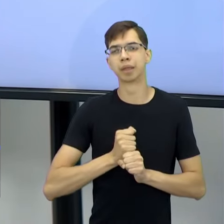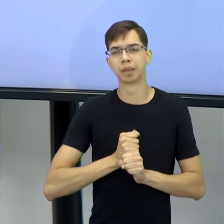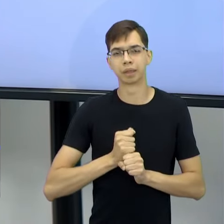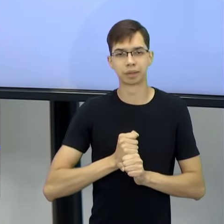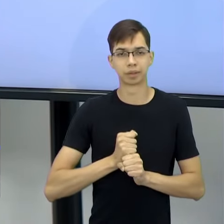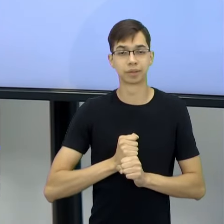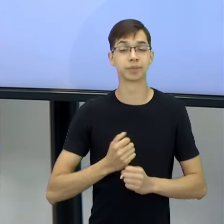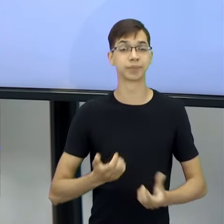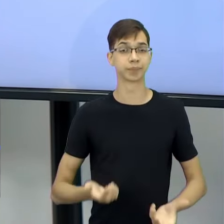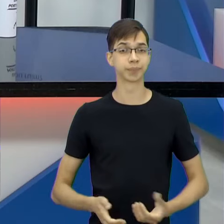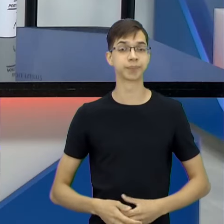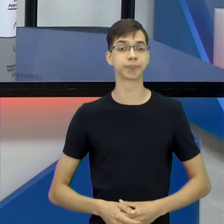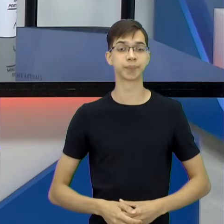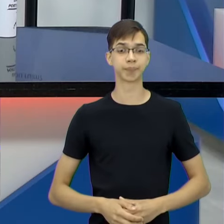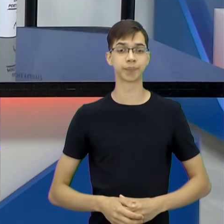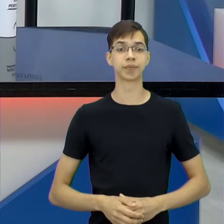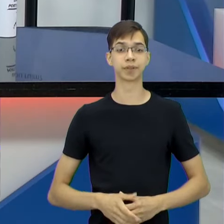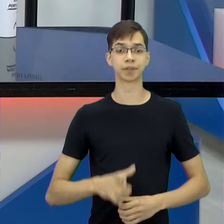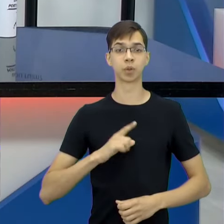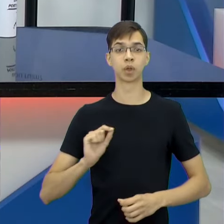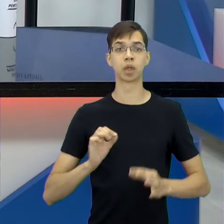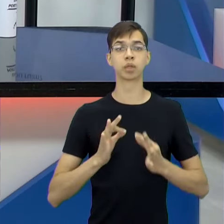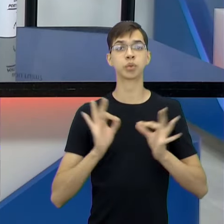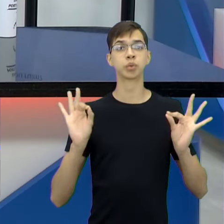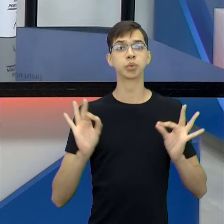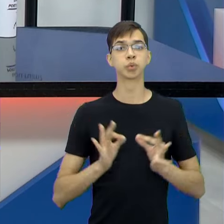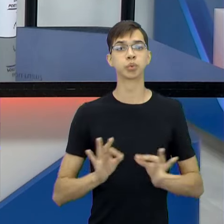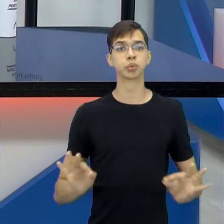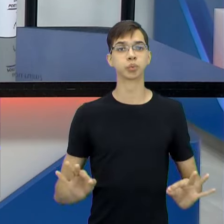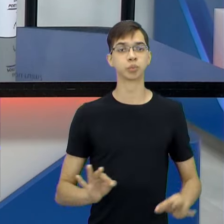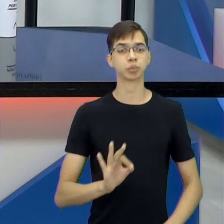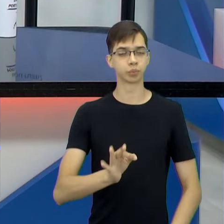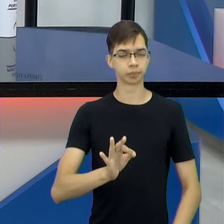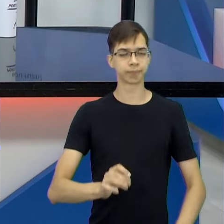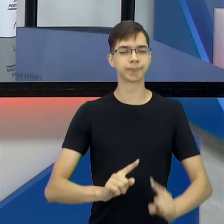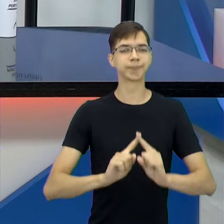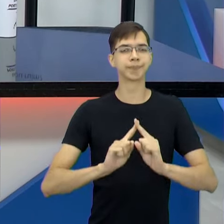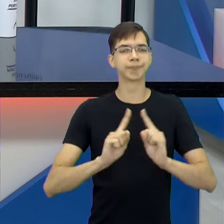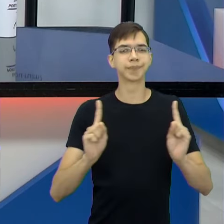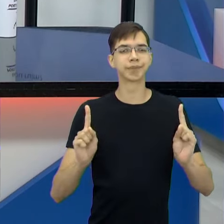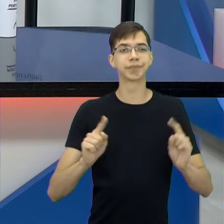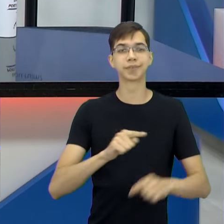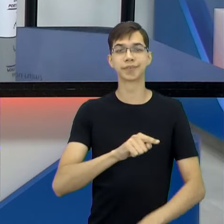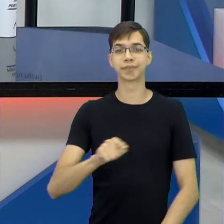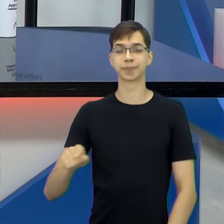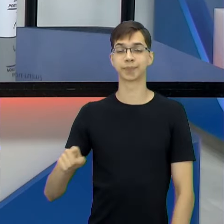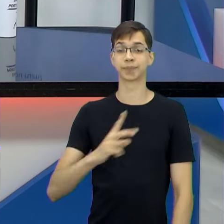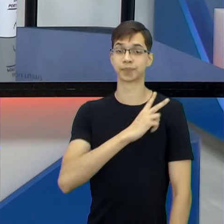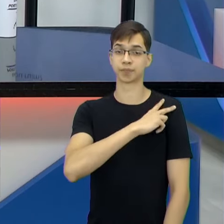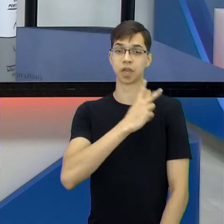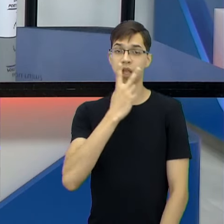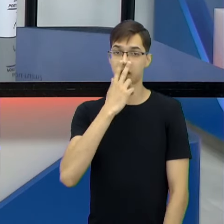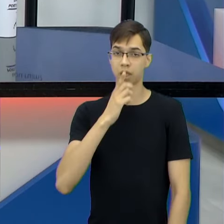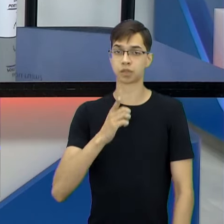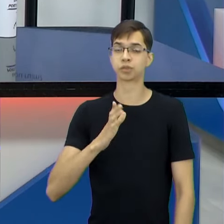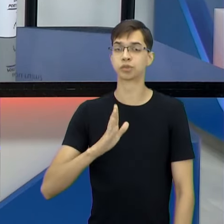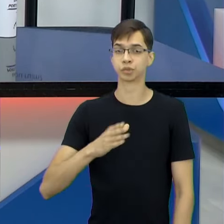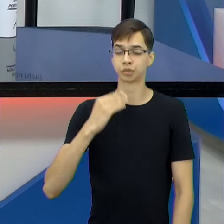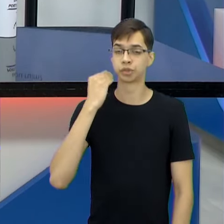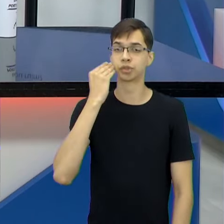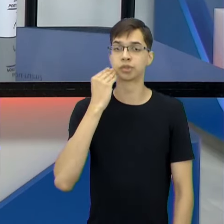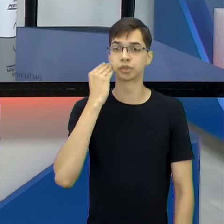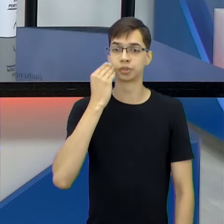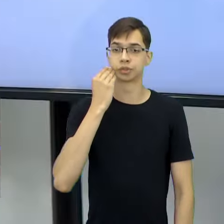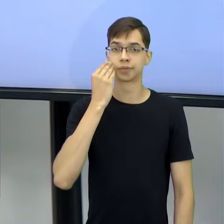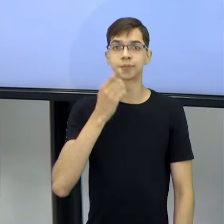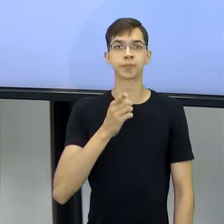depois de muito a estrutura, né? Exatamente. Mas os nossos estudantes da segunda série, eu acho que eles têm essa base. Com mais talento para fazer um